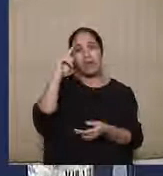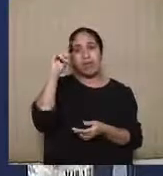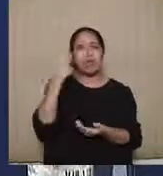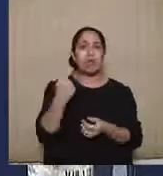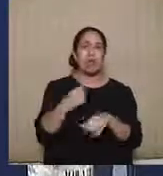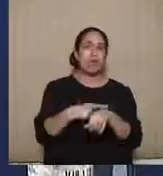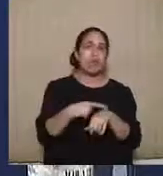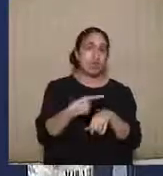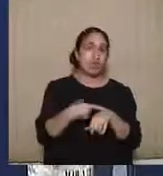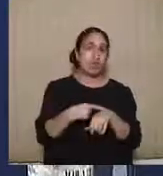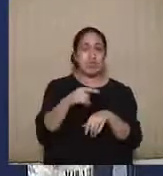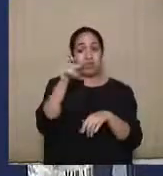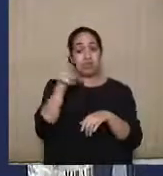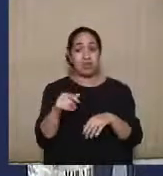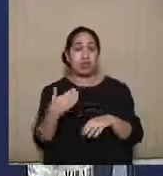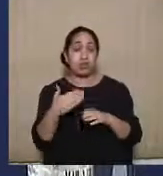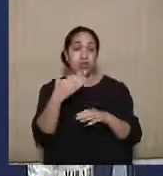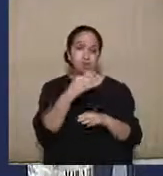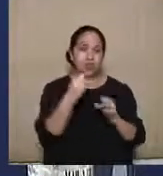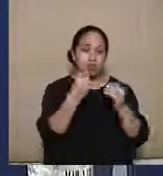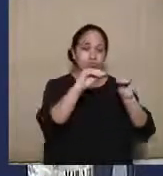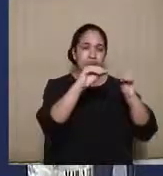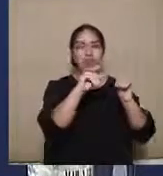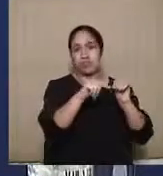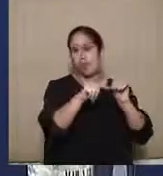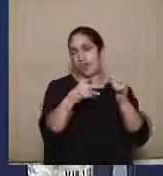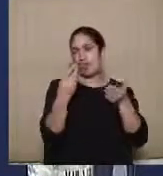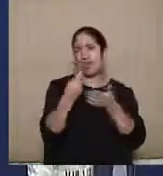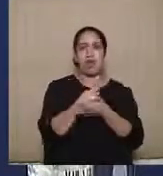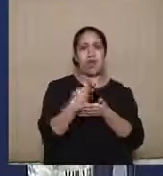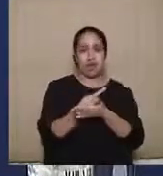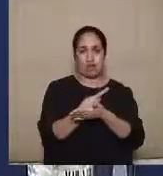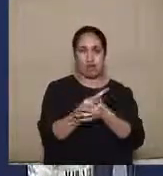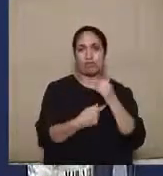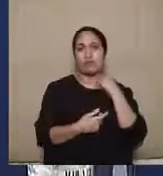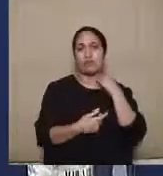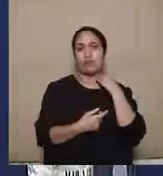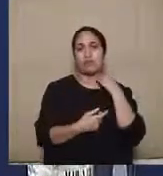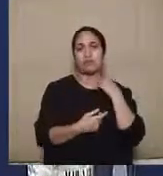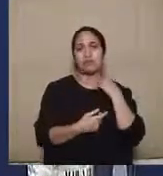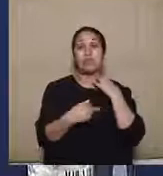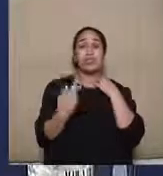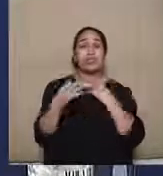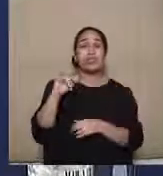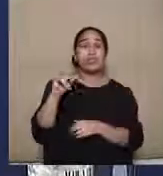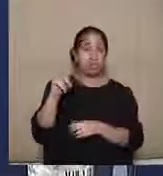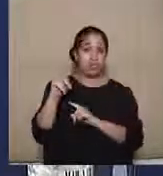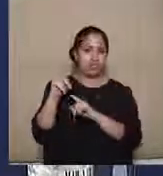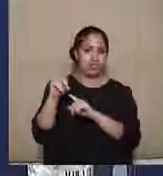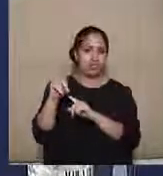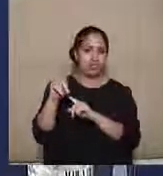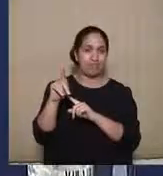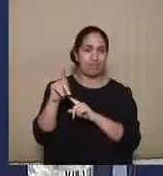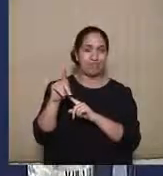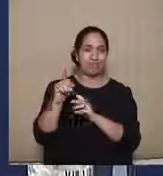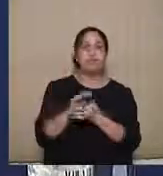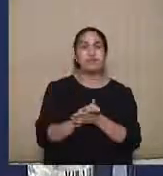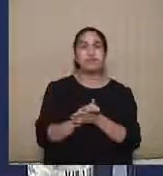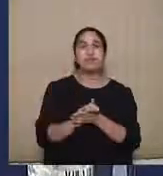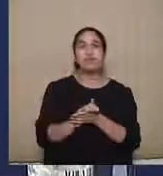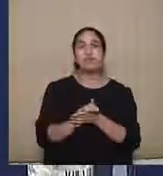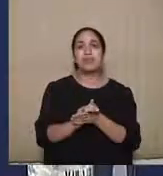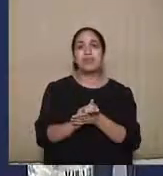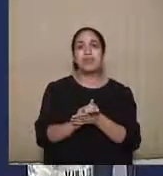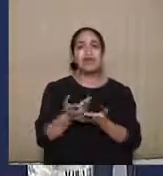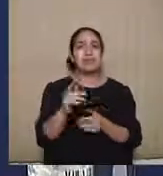de quem fez aquela inserção que é considerada ilícita. Com base nesse IP que vai ser passado, a pessoa